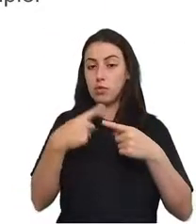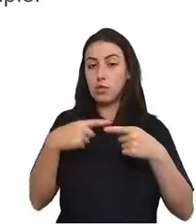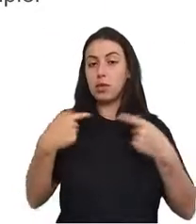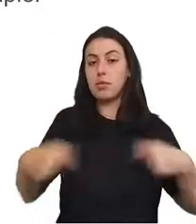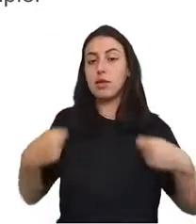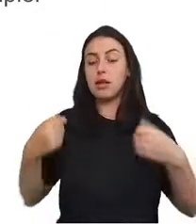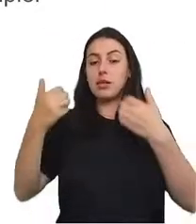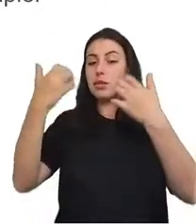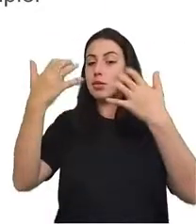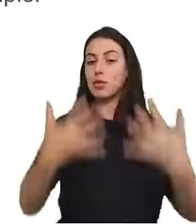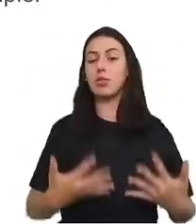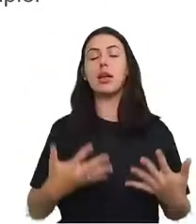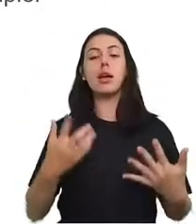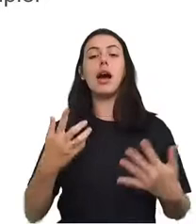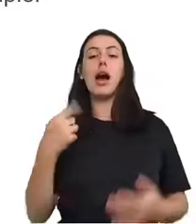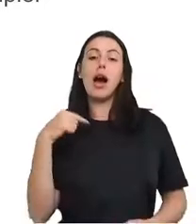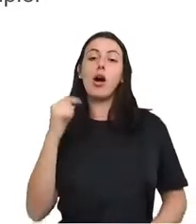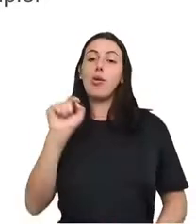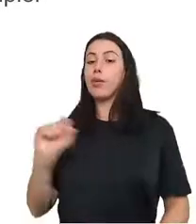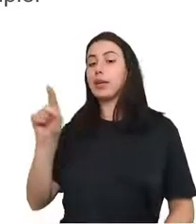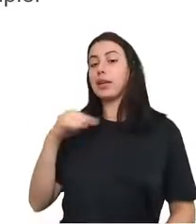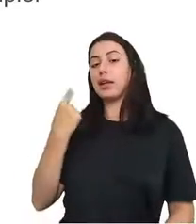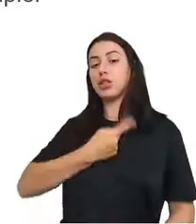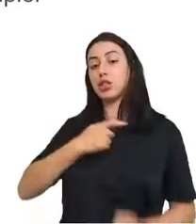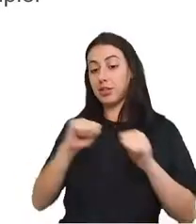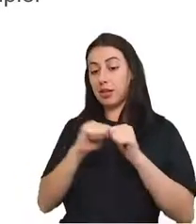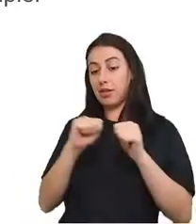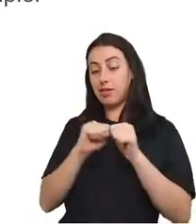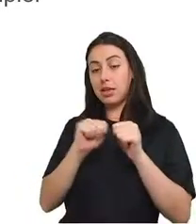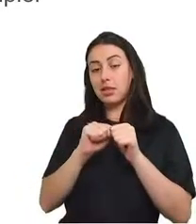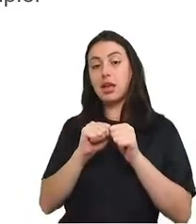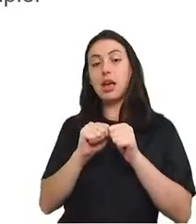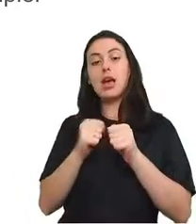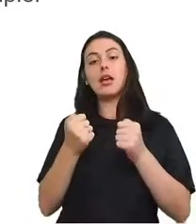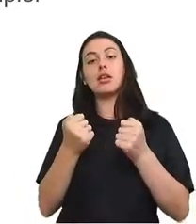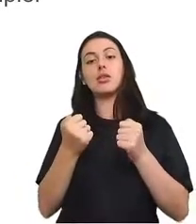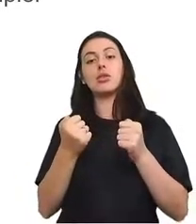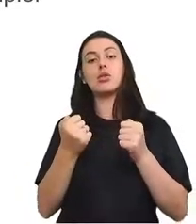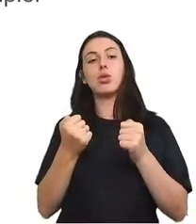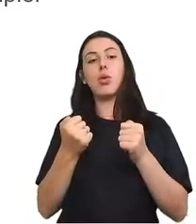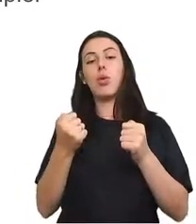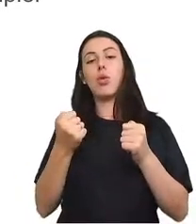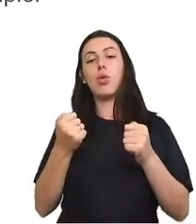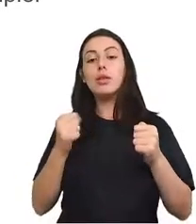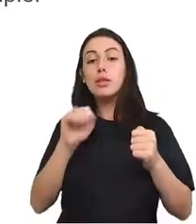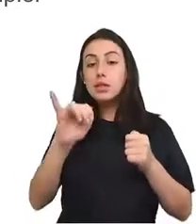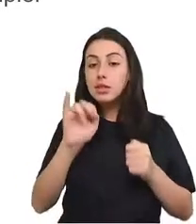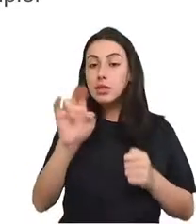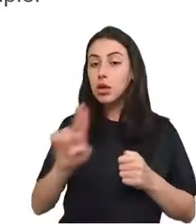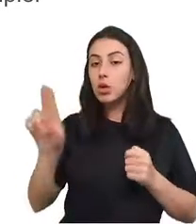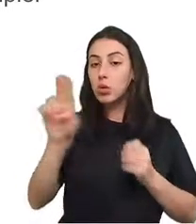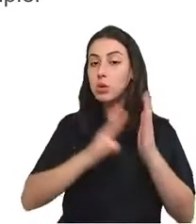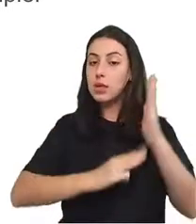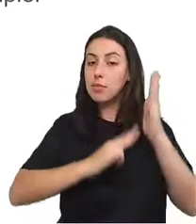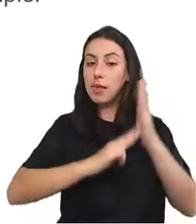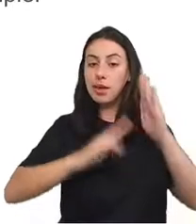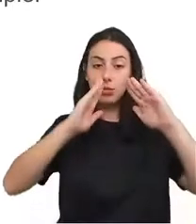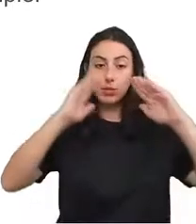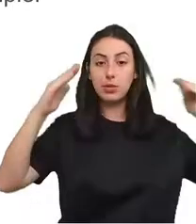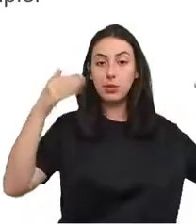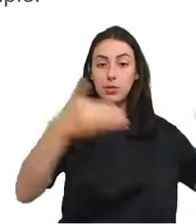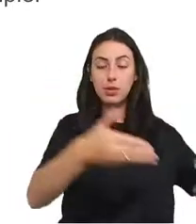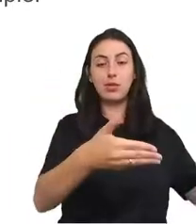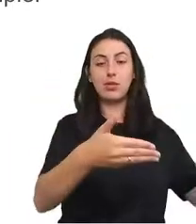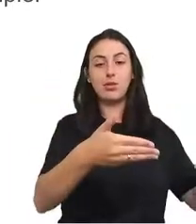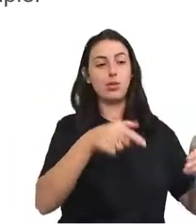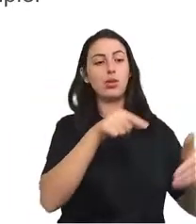método estatístico, incluindo machine learning. esses métodos de machine learning, sendo mais completos, levam mais tempo